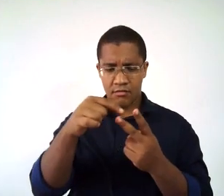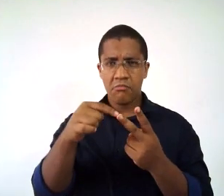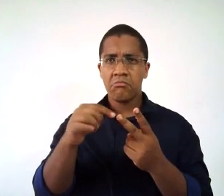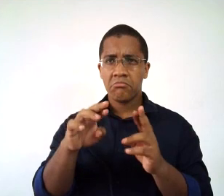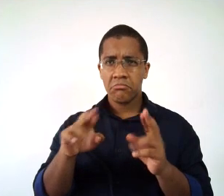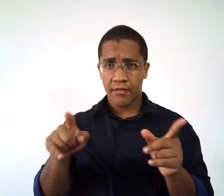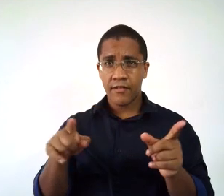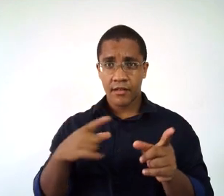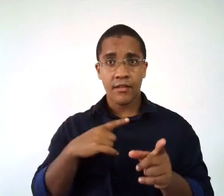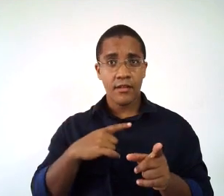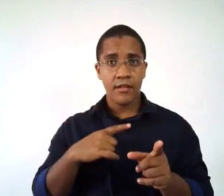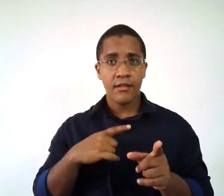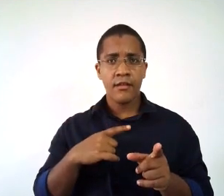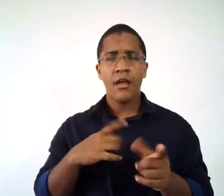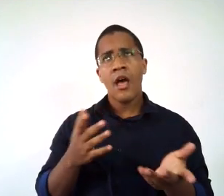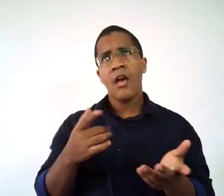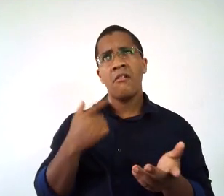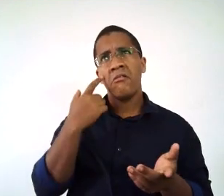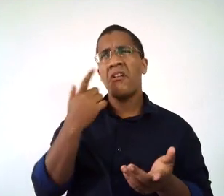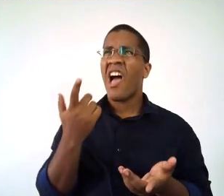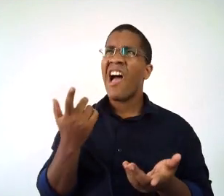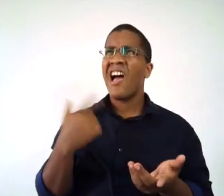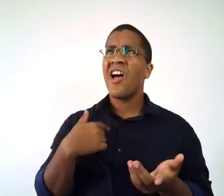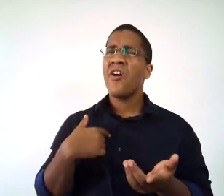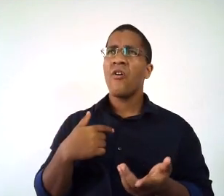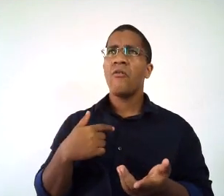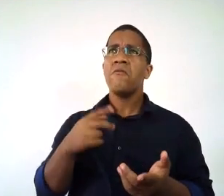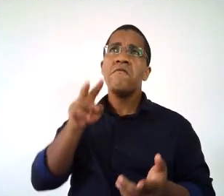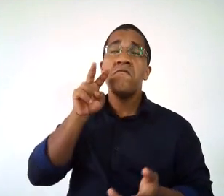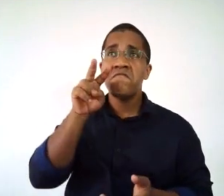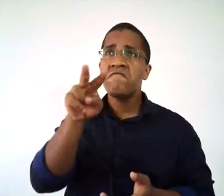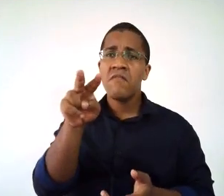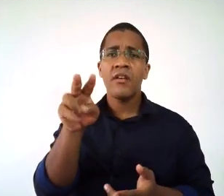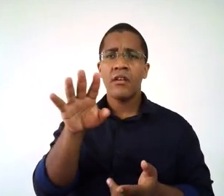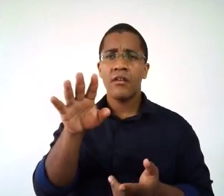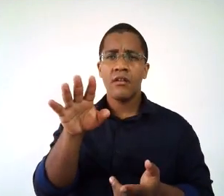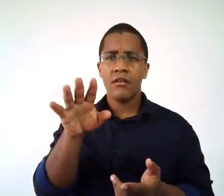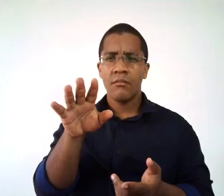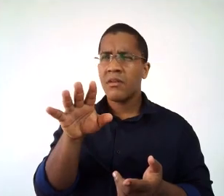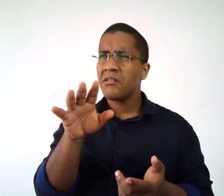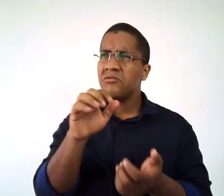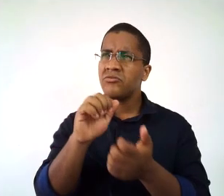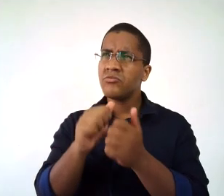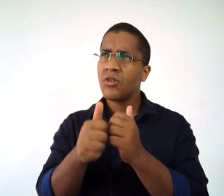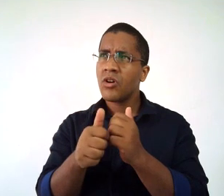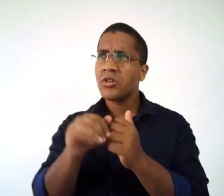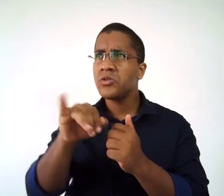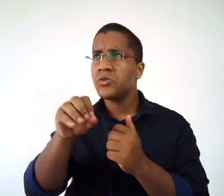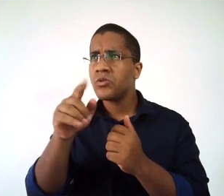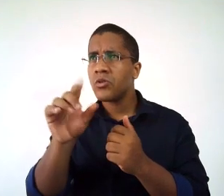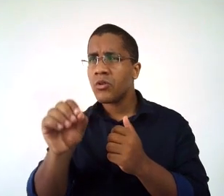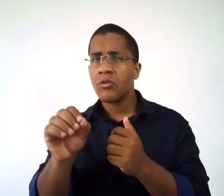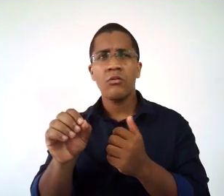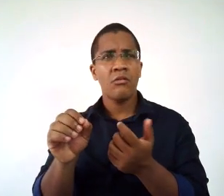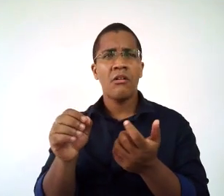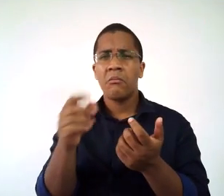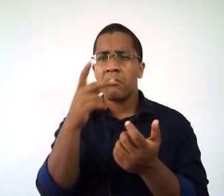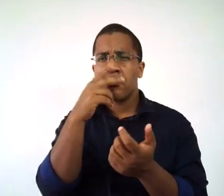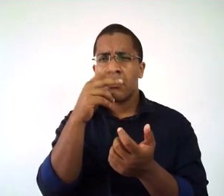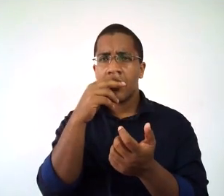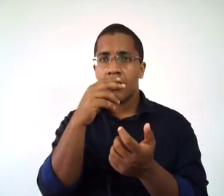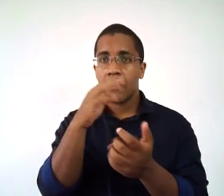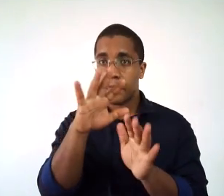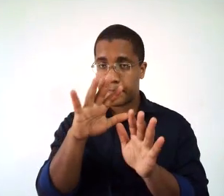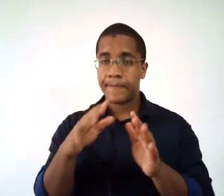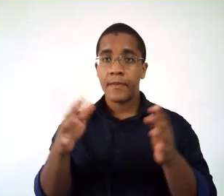eu acho que jogo é a mesma coisa que esporte. Será mesmo? Vamos lá ver. Então eu trouxe aqui para vocês, como vocês podem